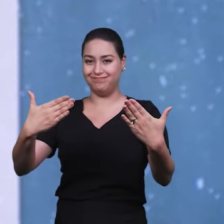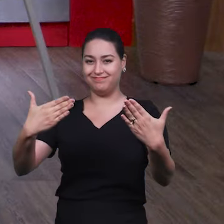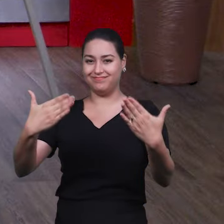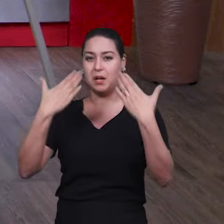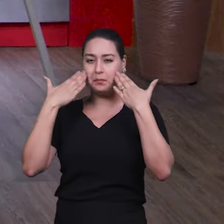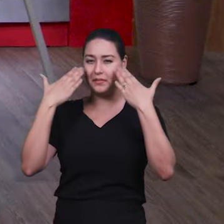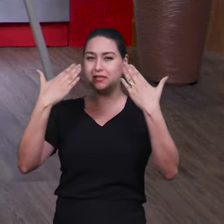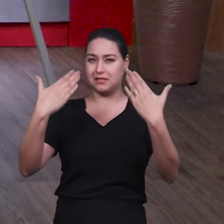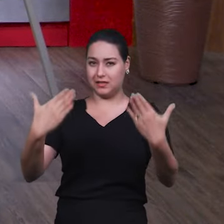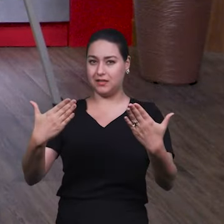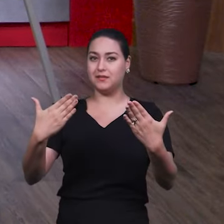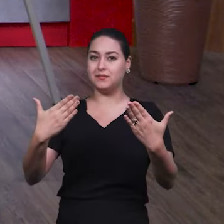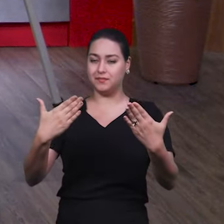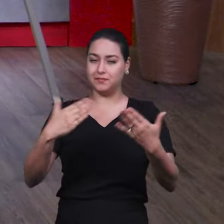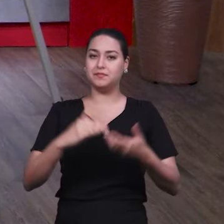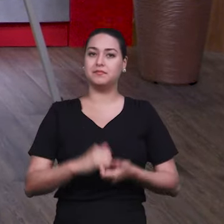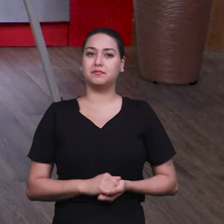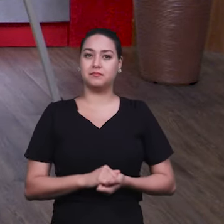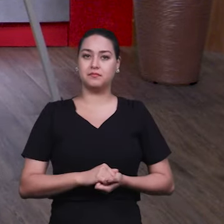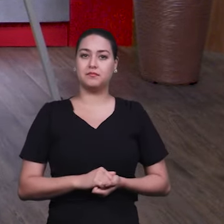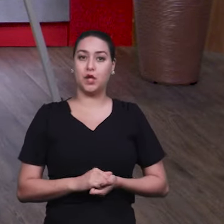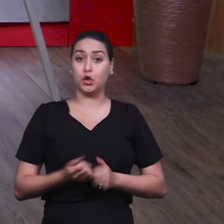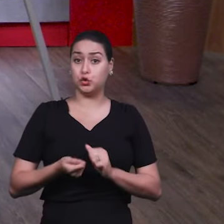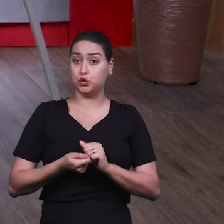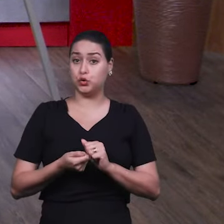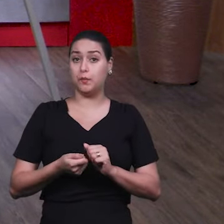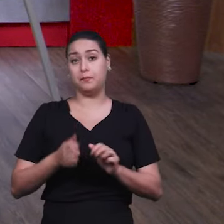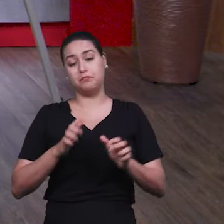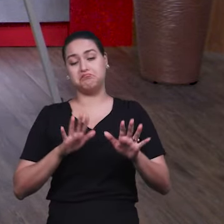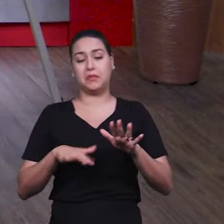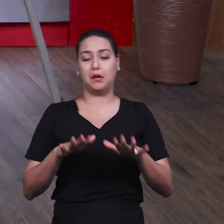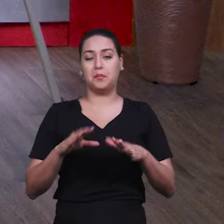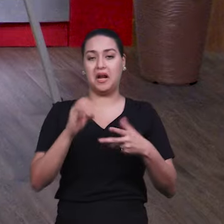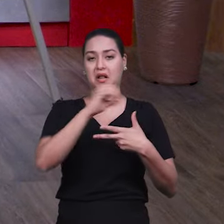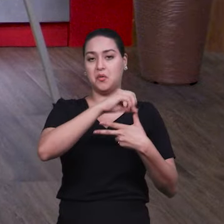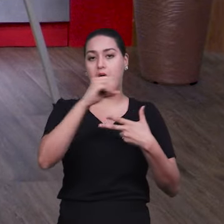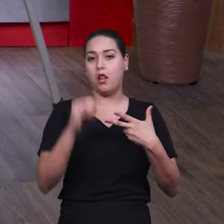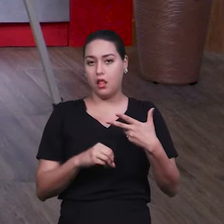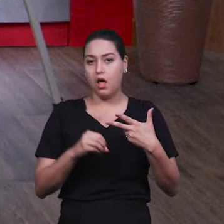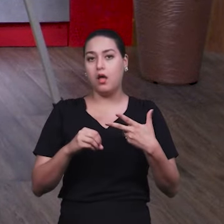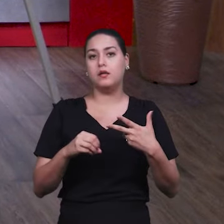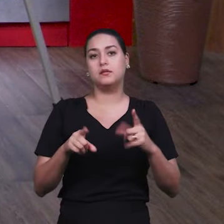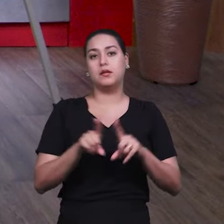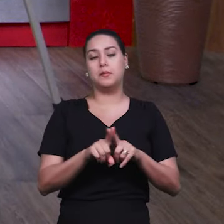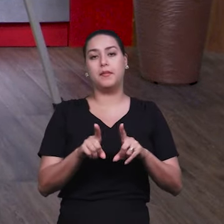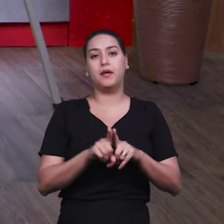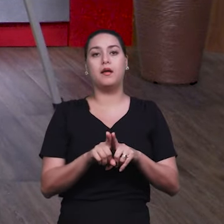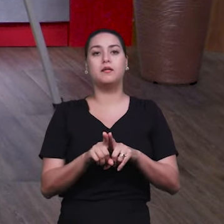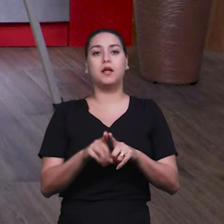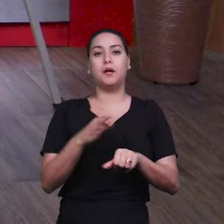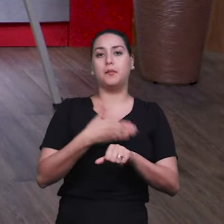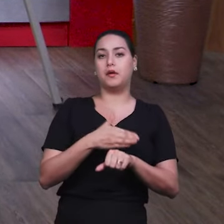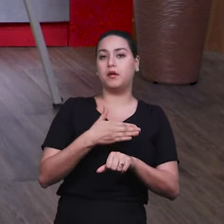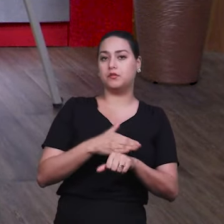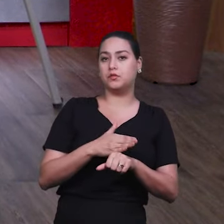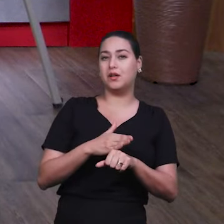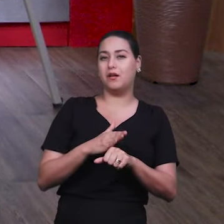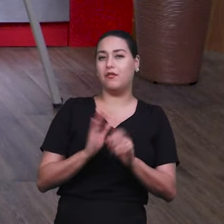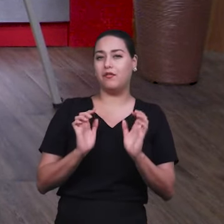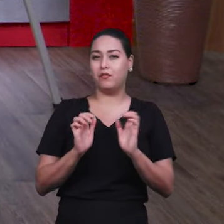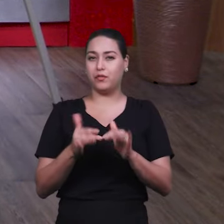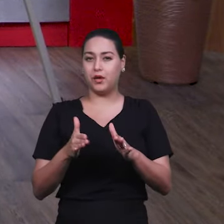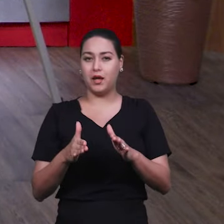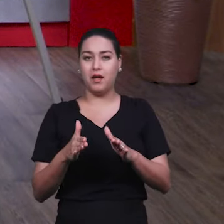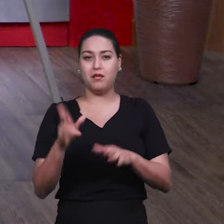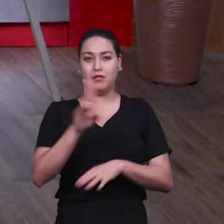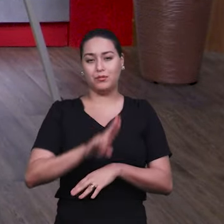Isso. É um teste de habilidade específica, que é junto com o Enem, no caso, hoje em dia, nas faculdades federais, tem um teste de habilidade específica. Em todas as universidades do país,